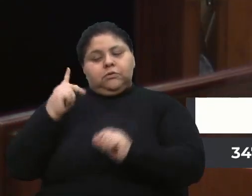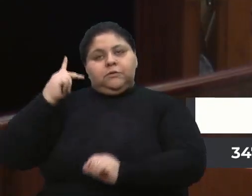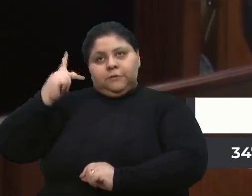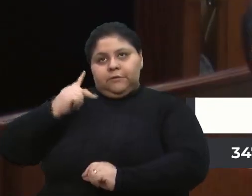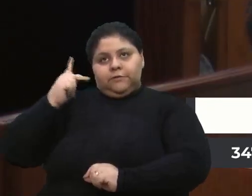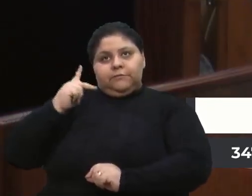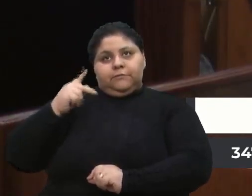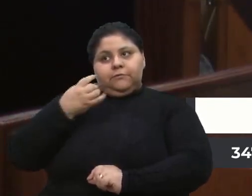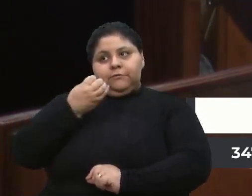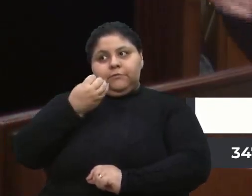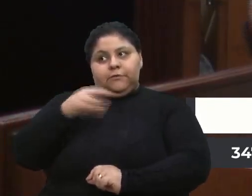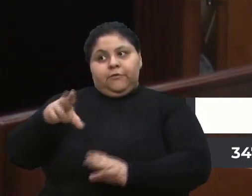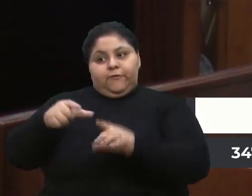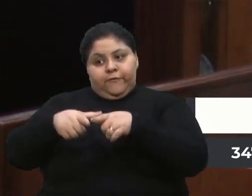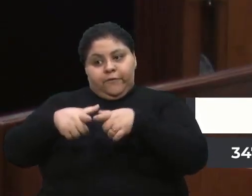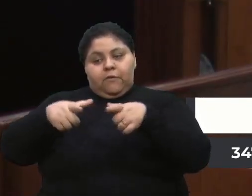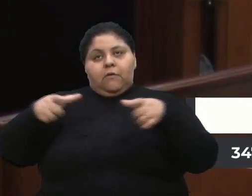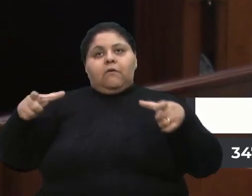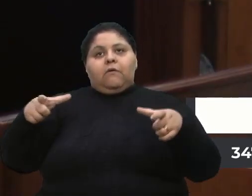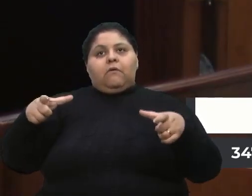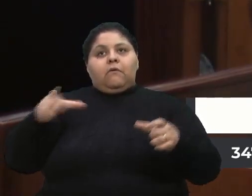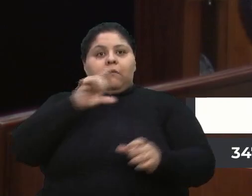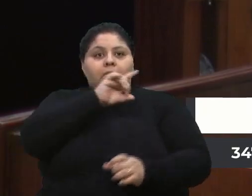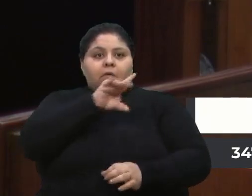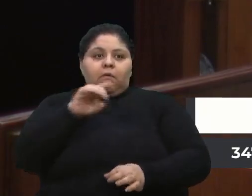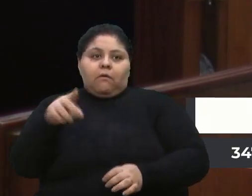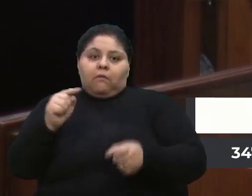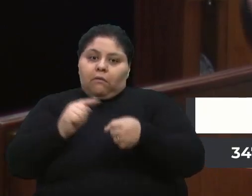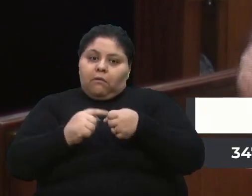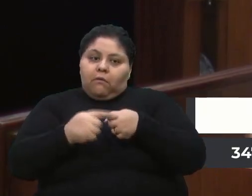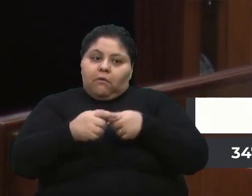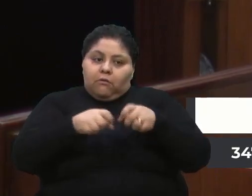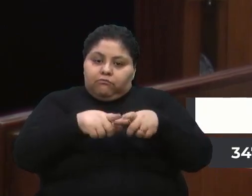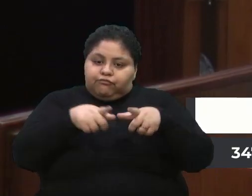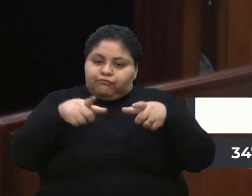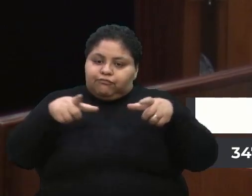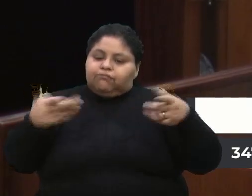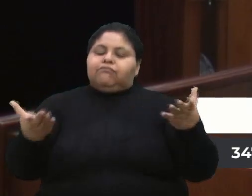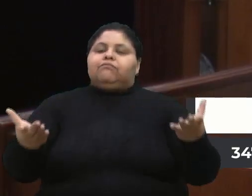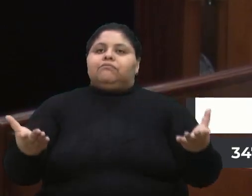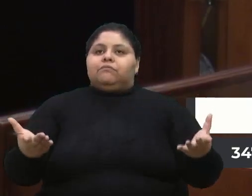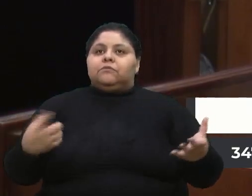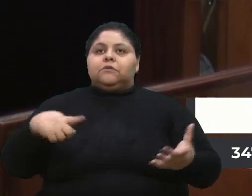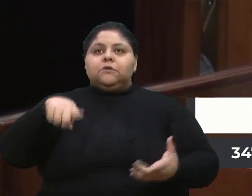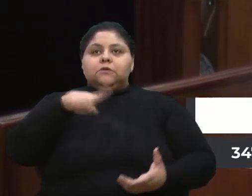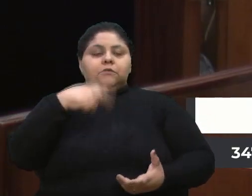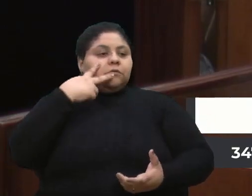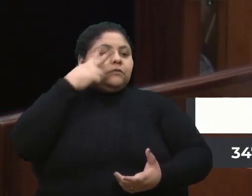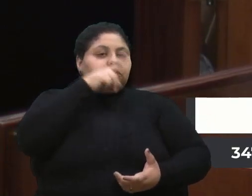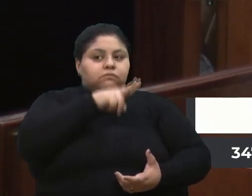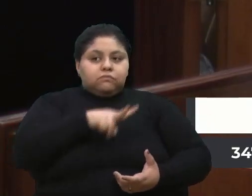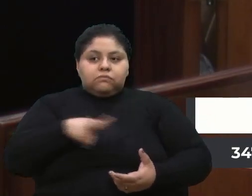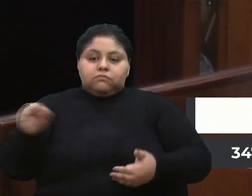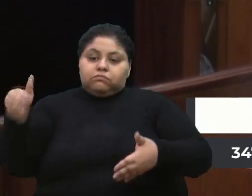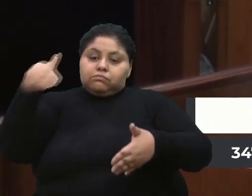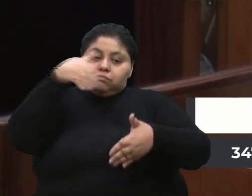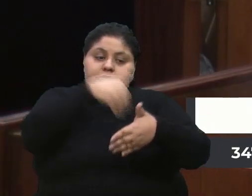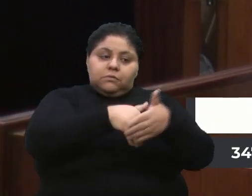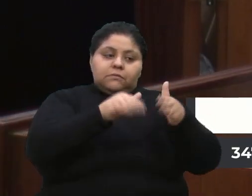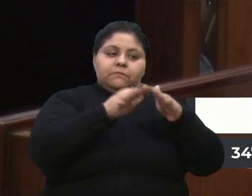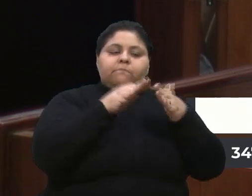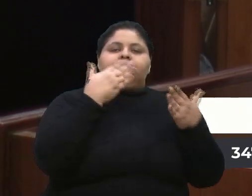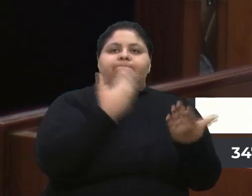aumentar, porque a cidade a cada vez está aumentando mais. e o que a gente vê dentro das escolas, vereador Lucas,